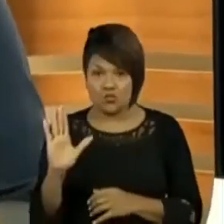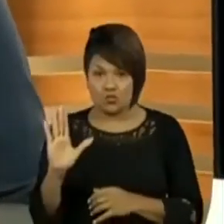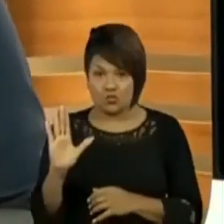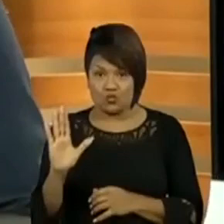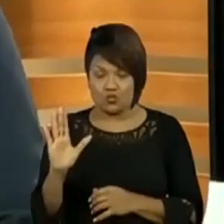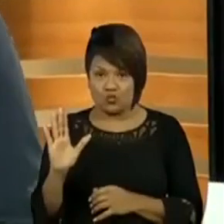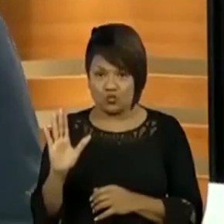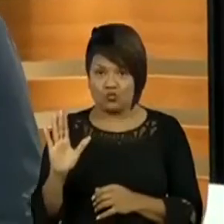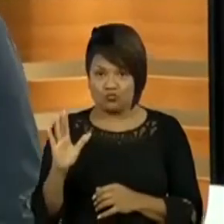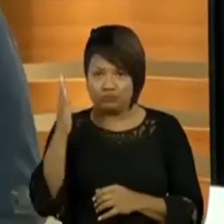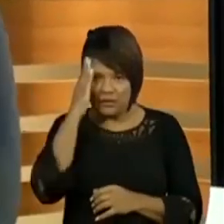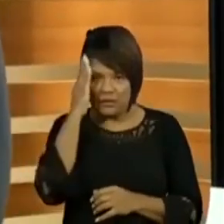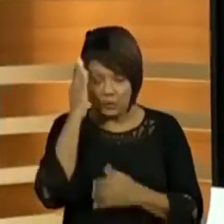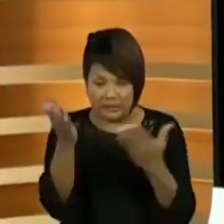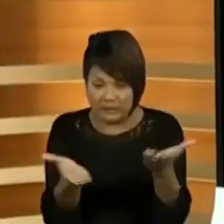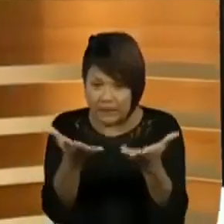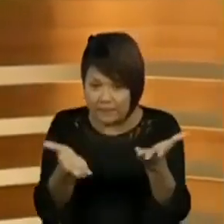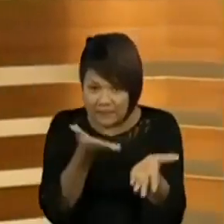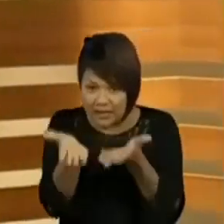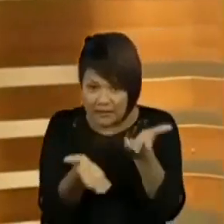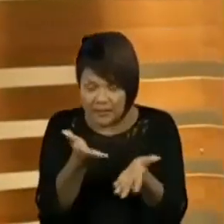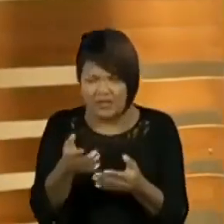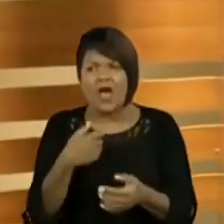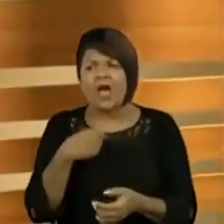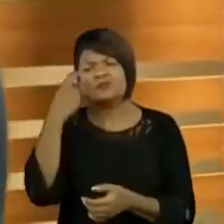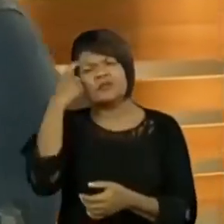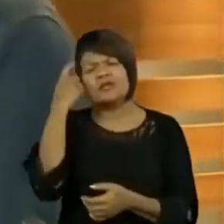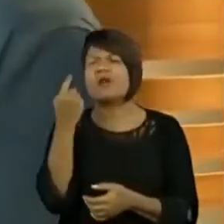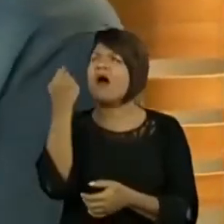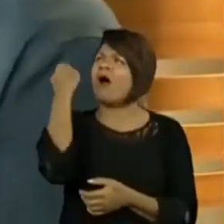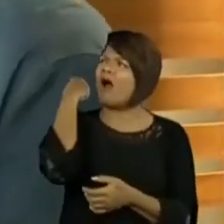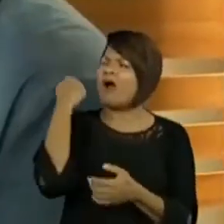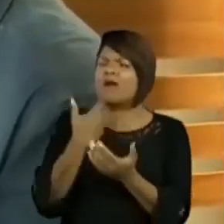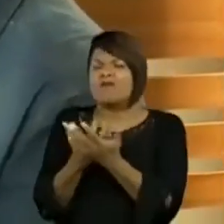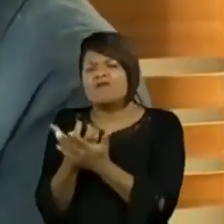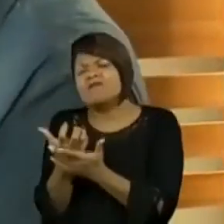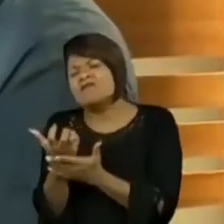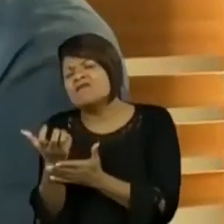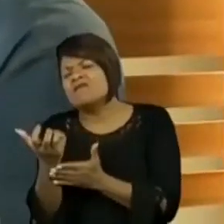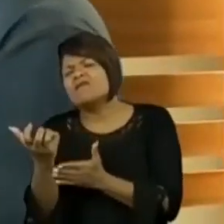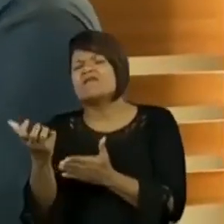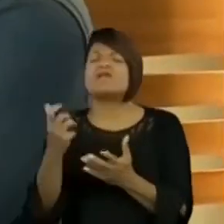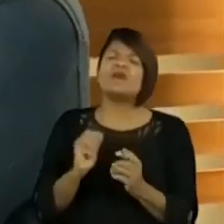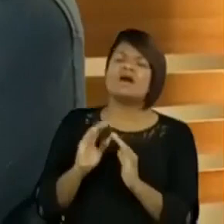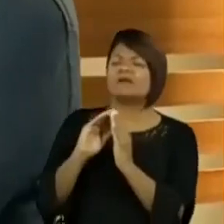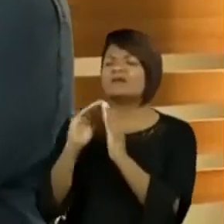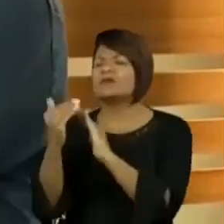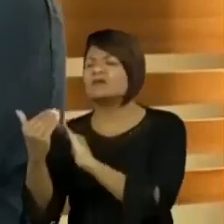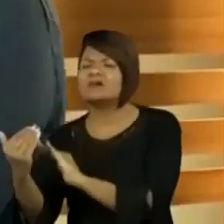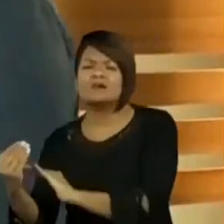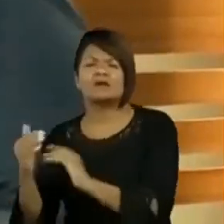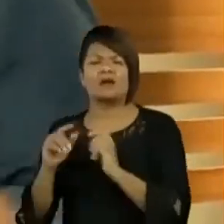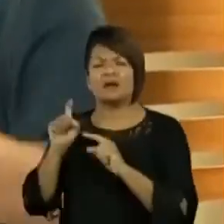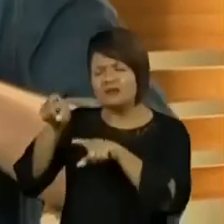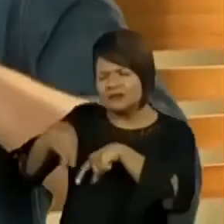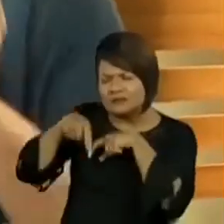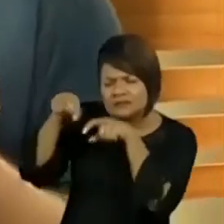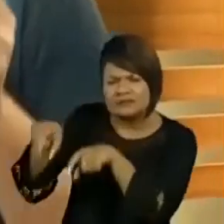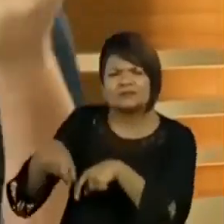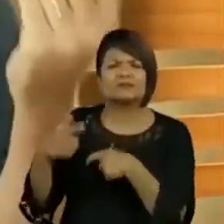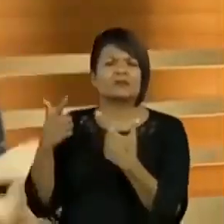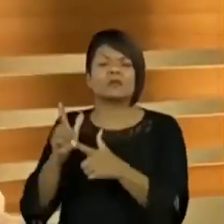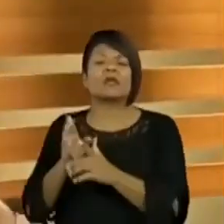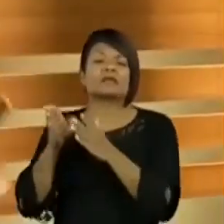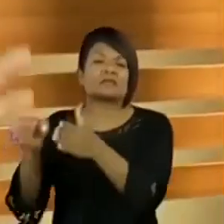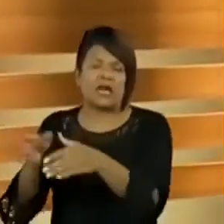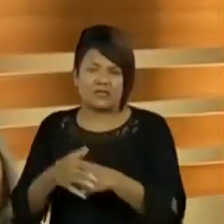Eu acredito que você imaginou, por exemplo, naquela galera mais antiga, que mora ali, em lugares bem espaçados, na zona rural, que não tem nem acesso. Por exemplo,